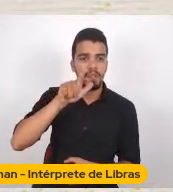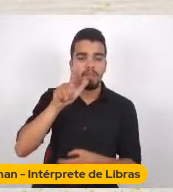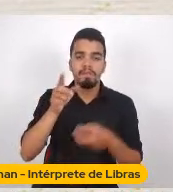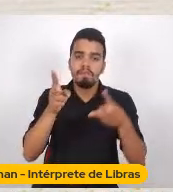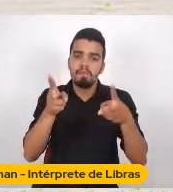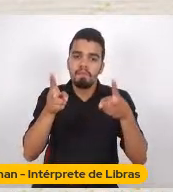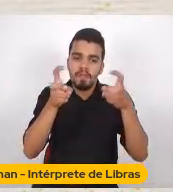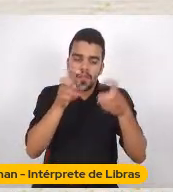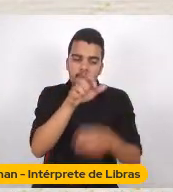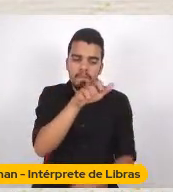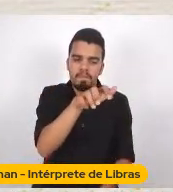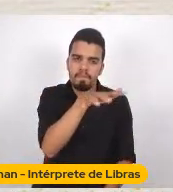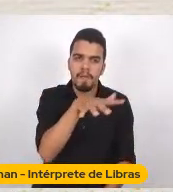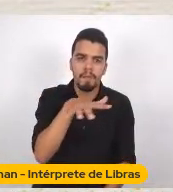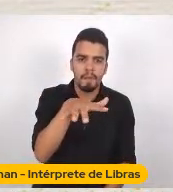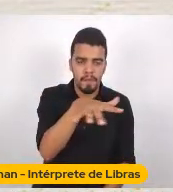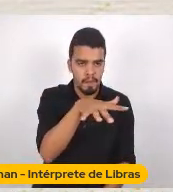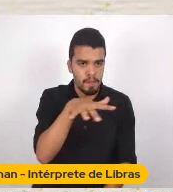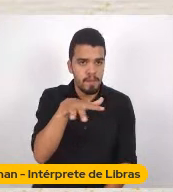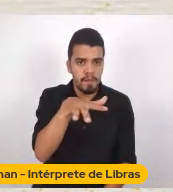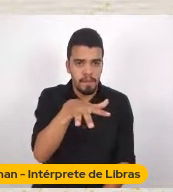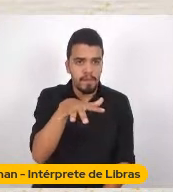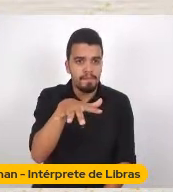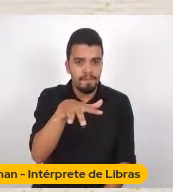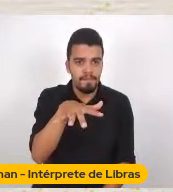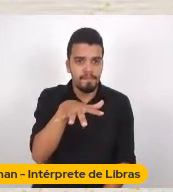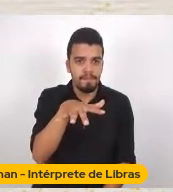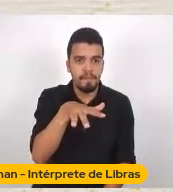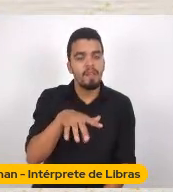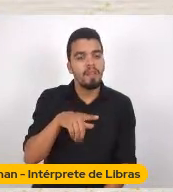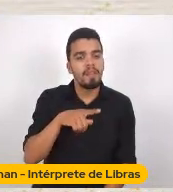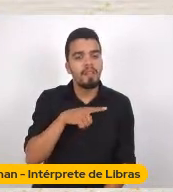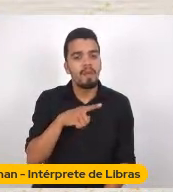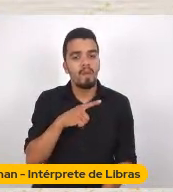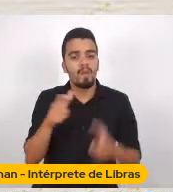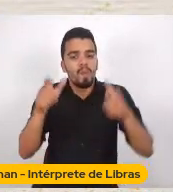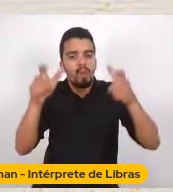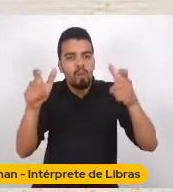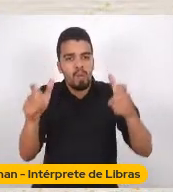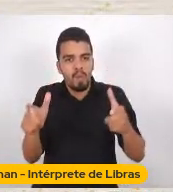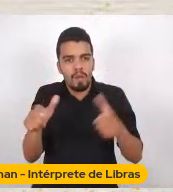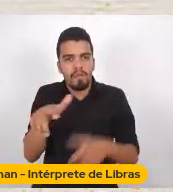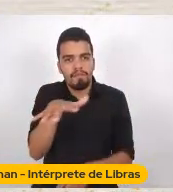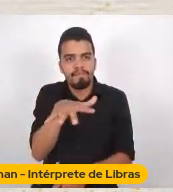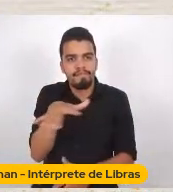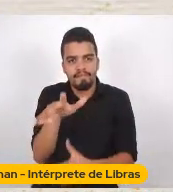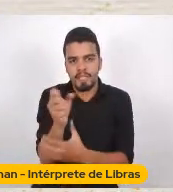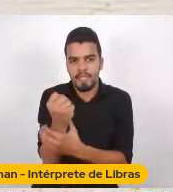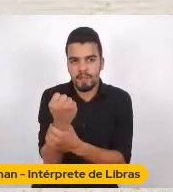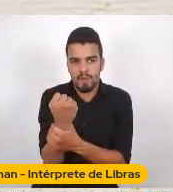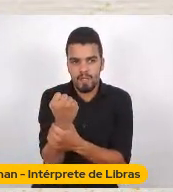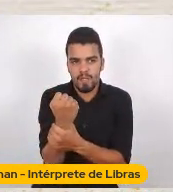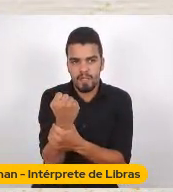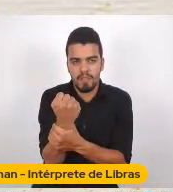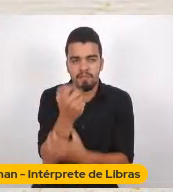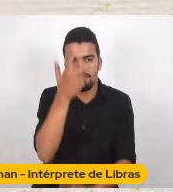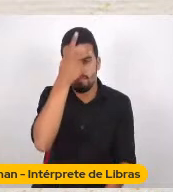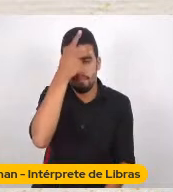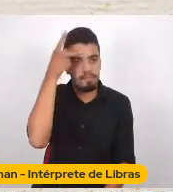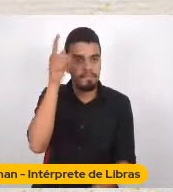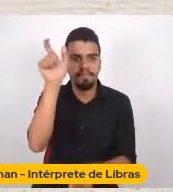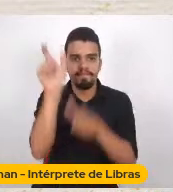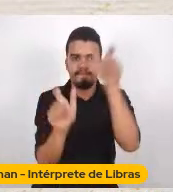Um Um lugar Uma segurança Do sujeito Ela Ela